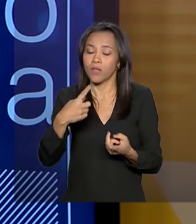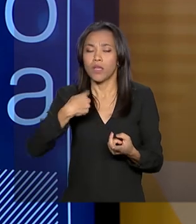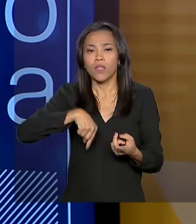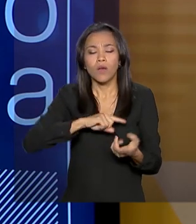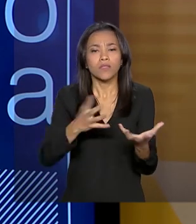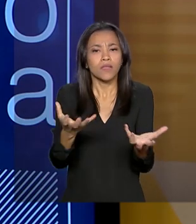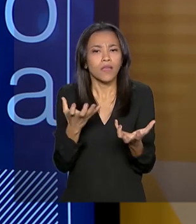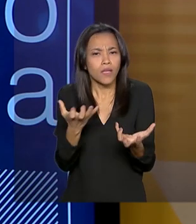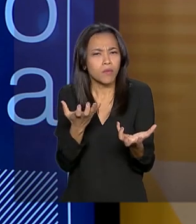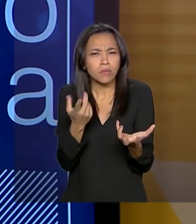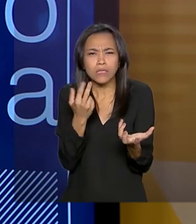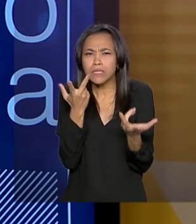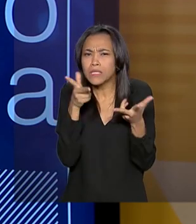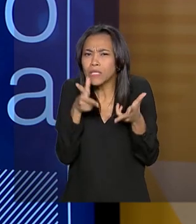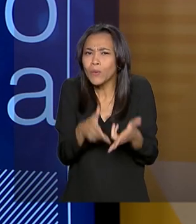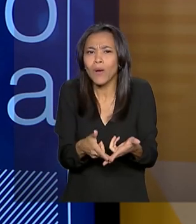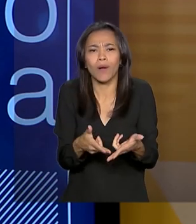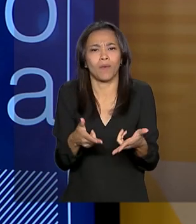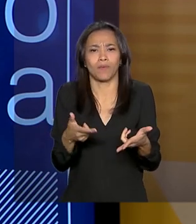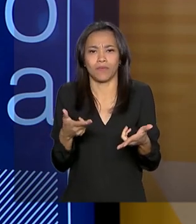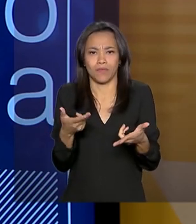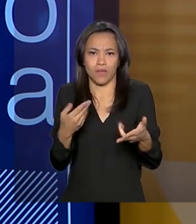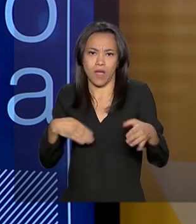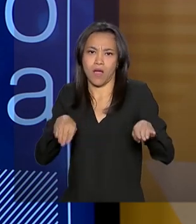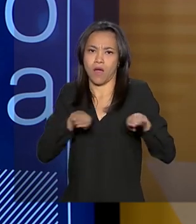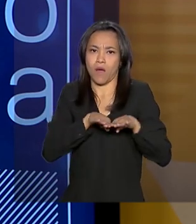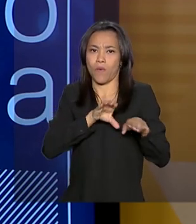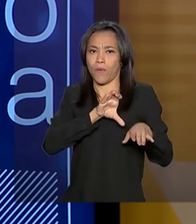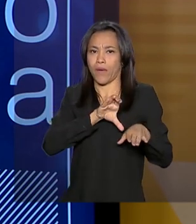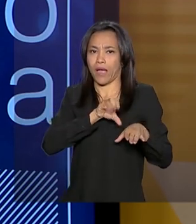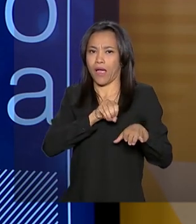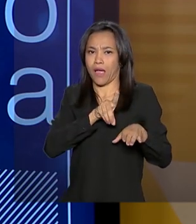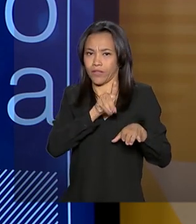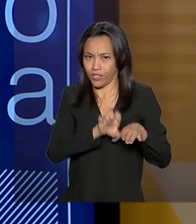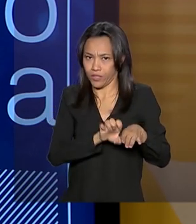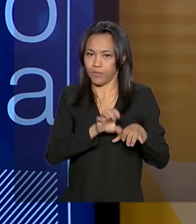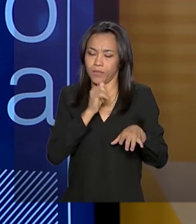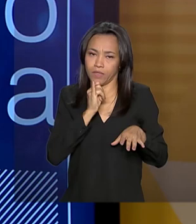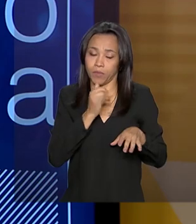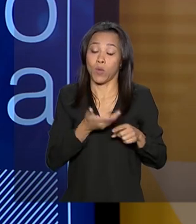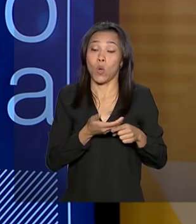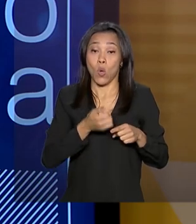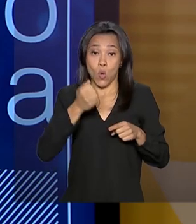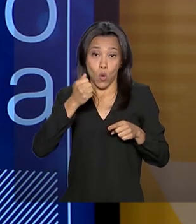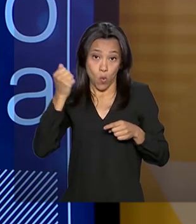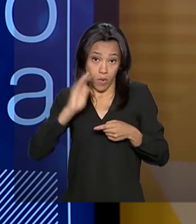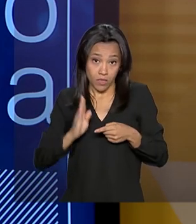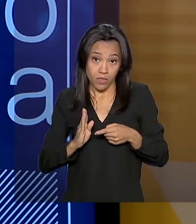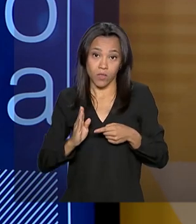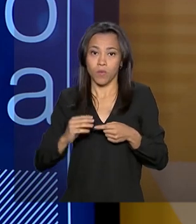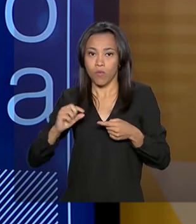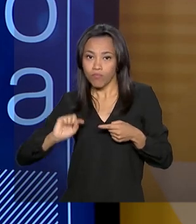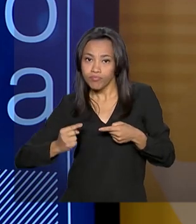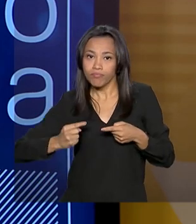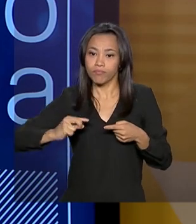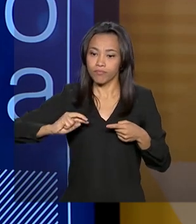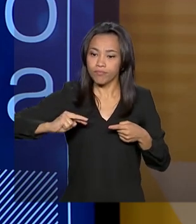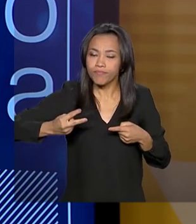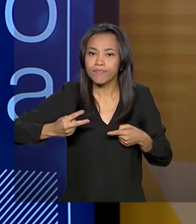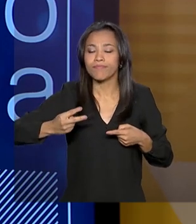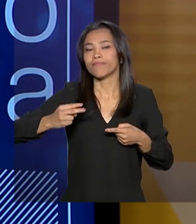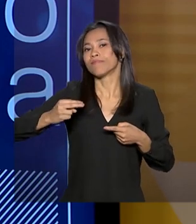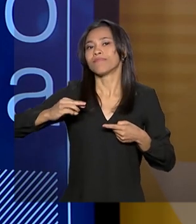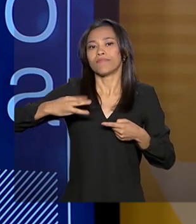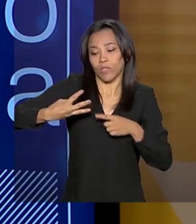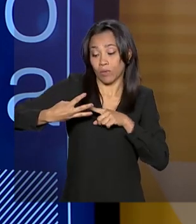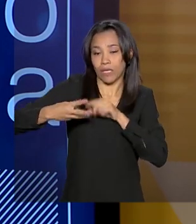patamar que está o Cade. O Brasil era meramente, são três degraus, o Brasil era mero observador, agora